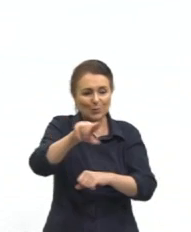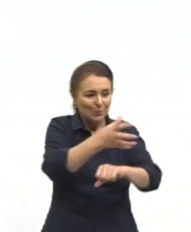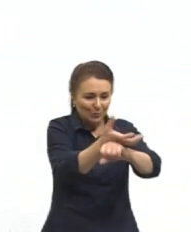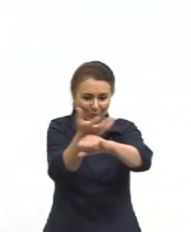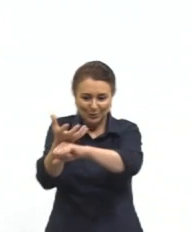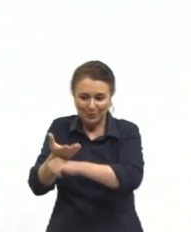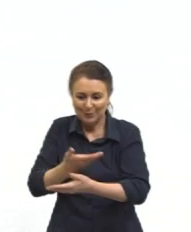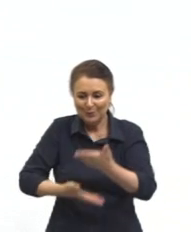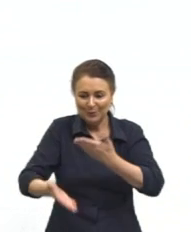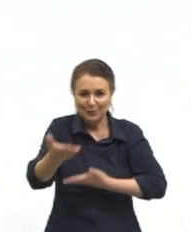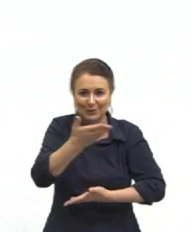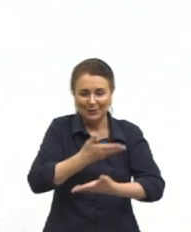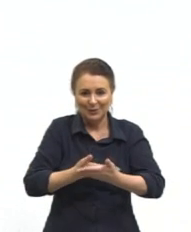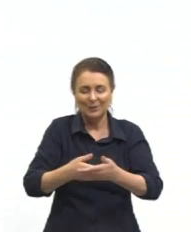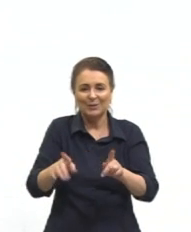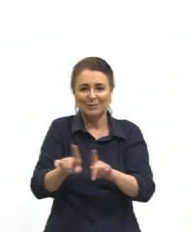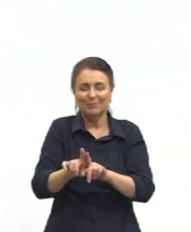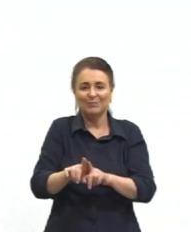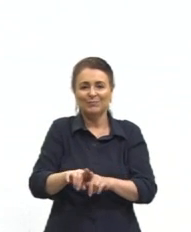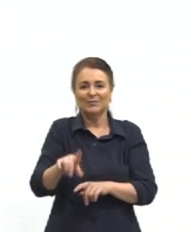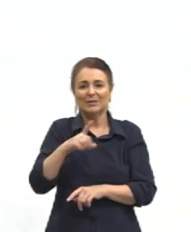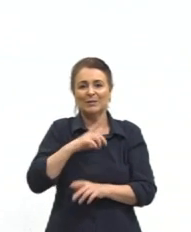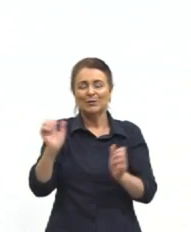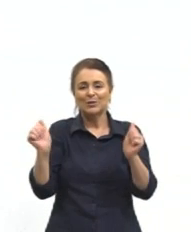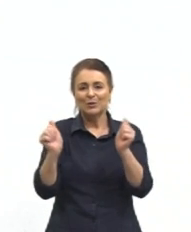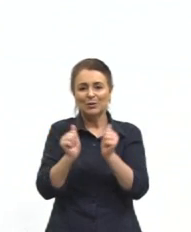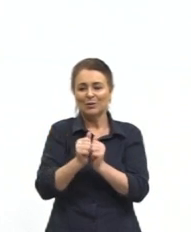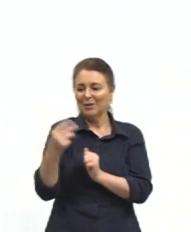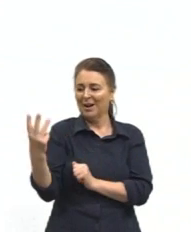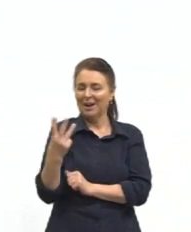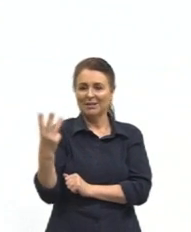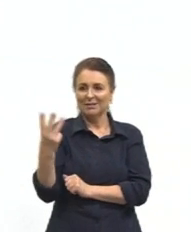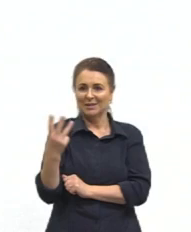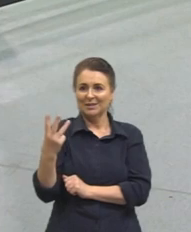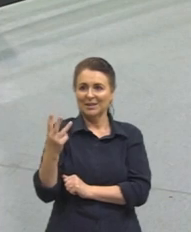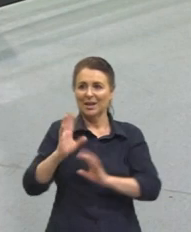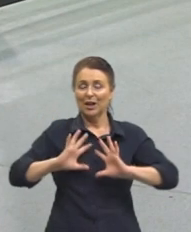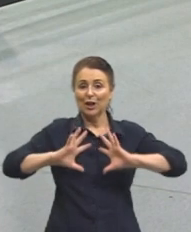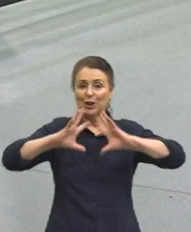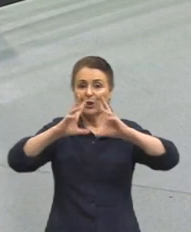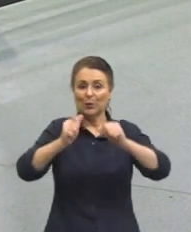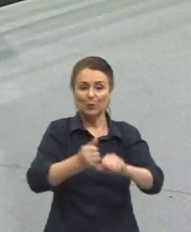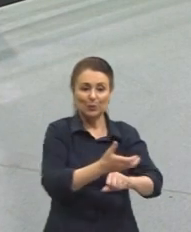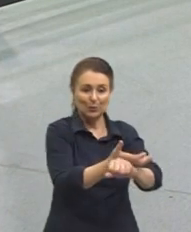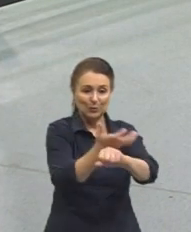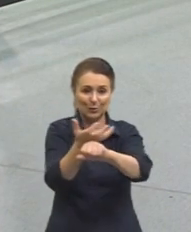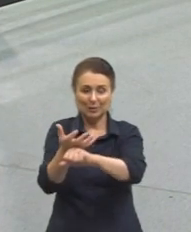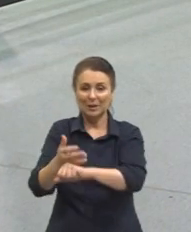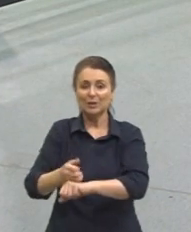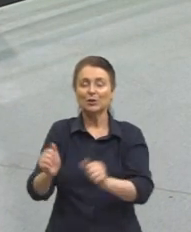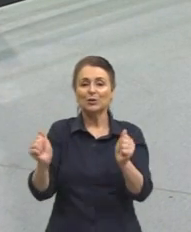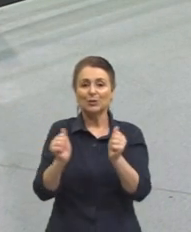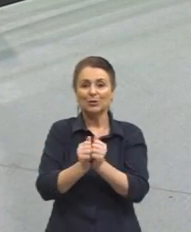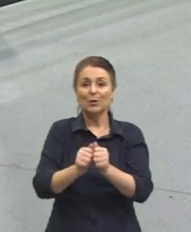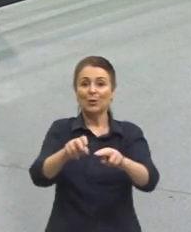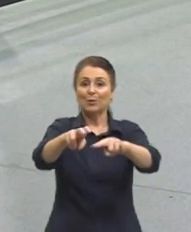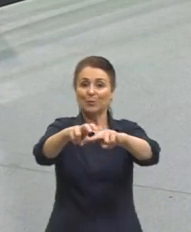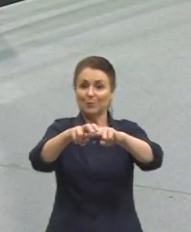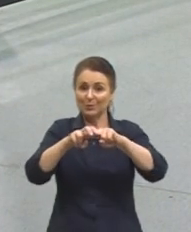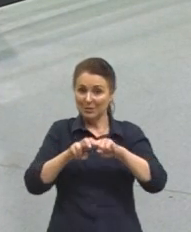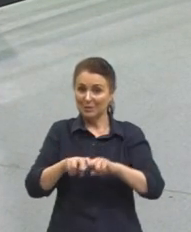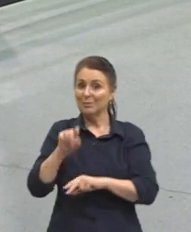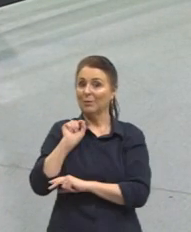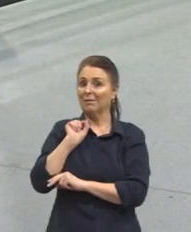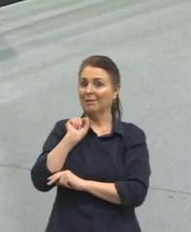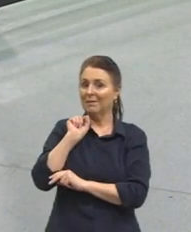dentro do Enem, certo? Estivemos juntas, as três juntas, todos os componentes juntos. E por isso que